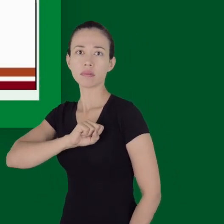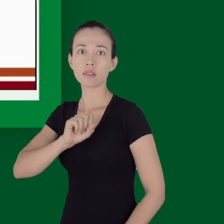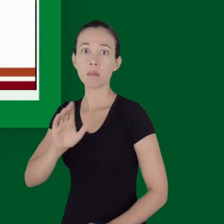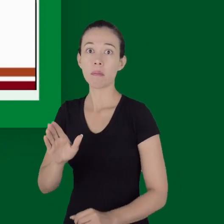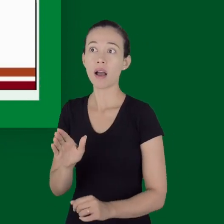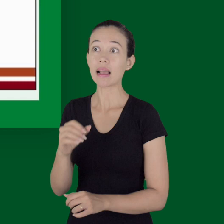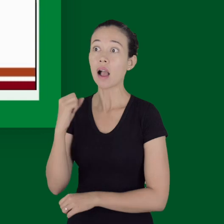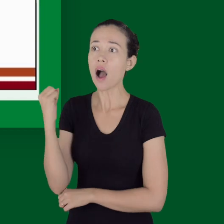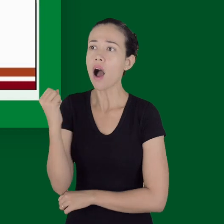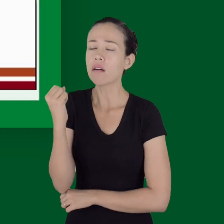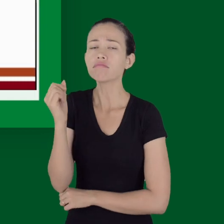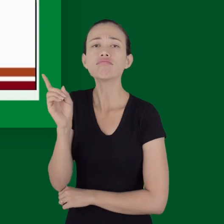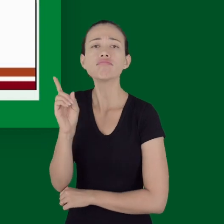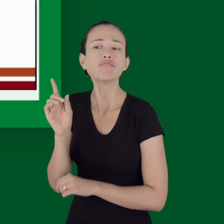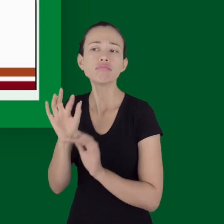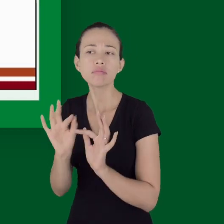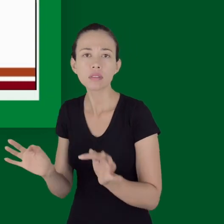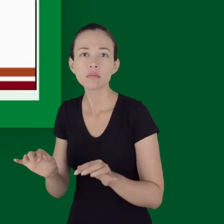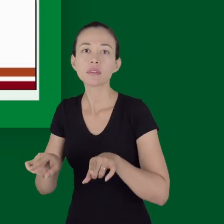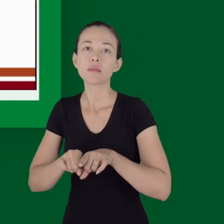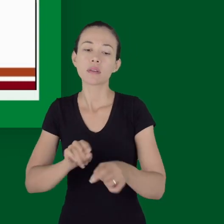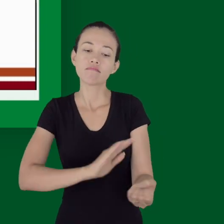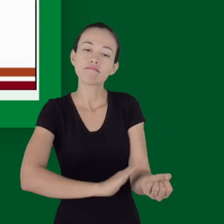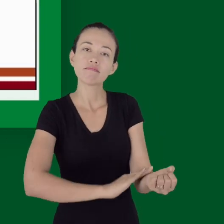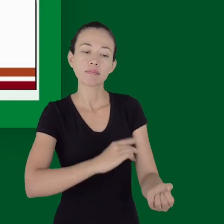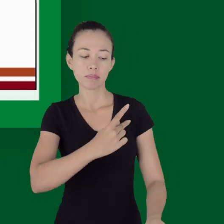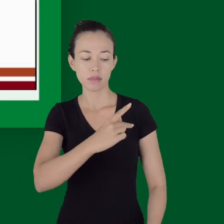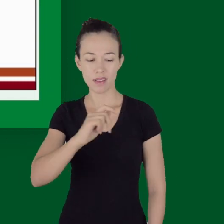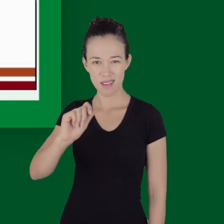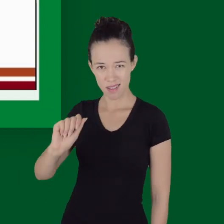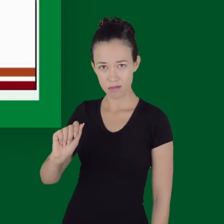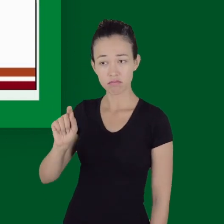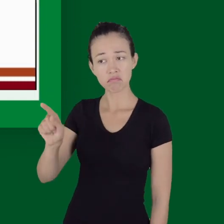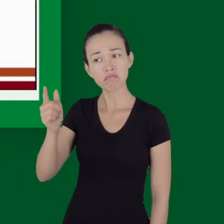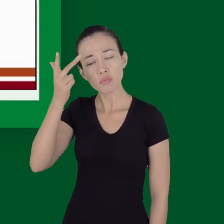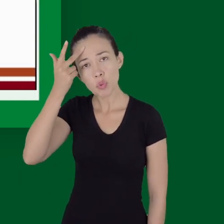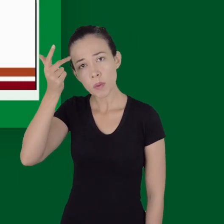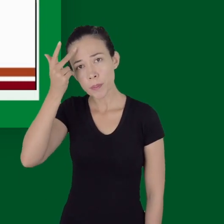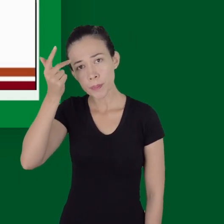tratar a cardíaca, mas ela vai ser mínima e a pressão arterial vai estar normal.